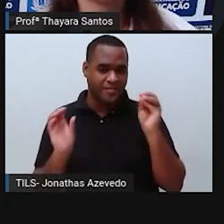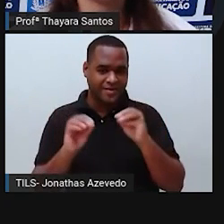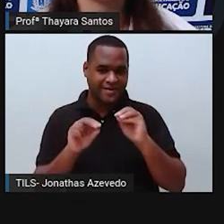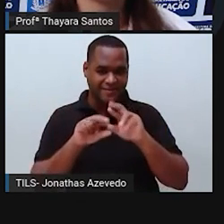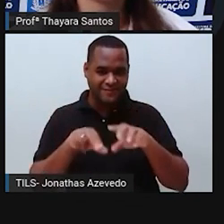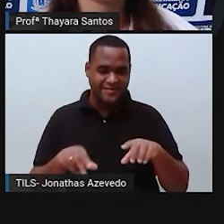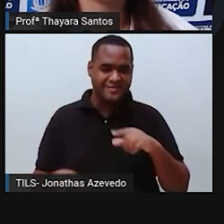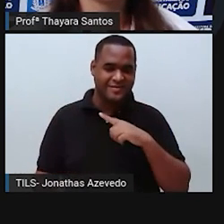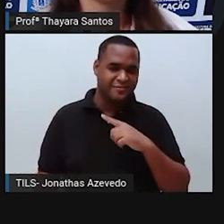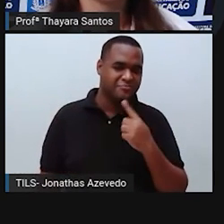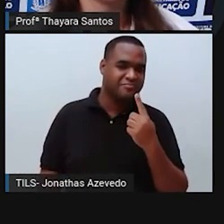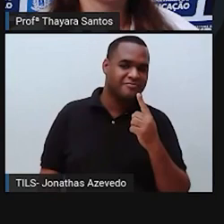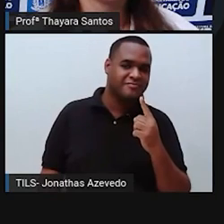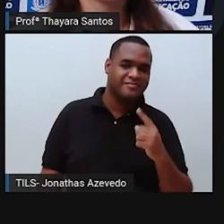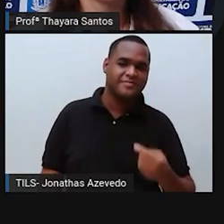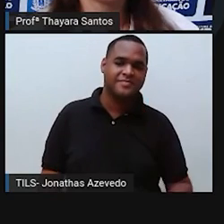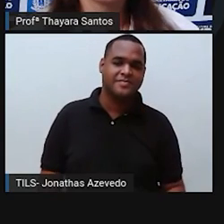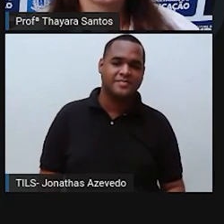um aqui.